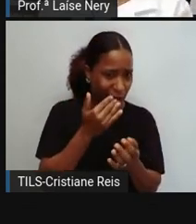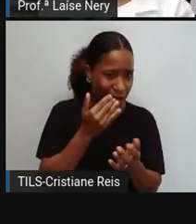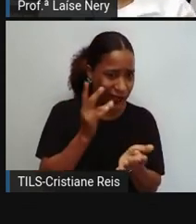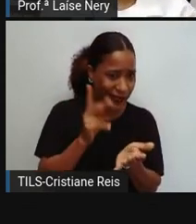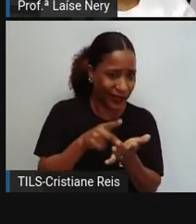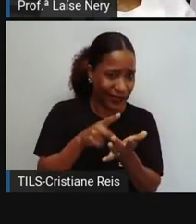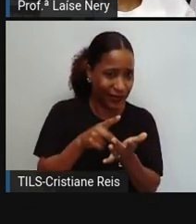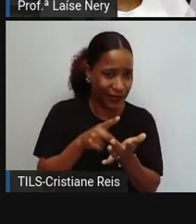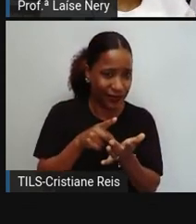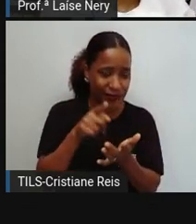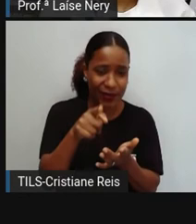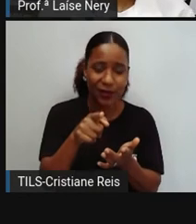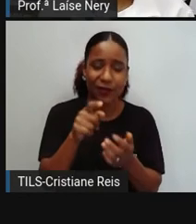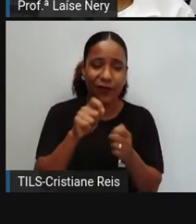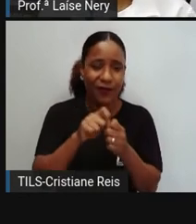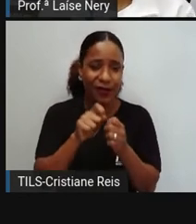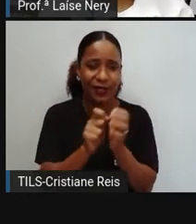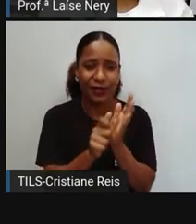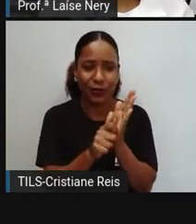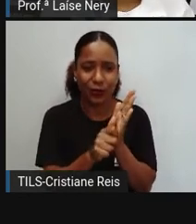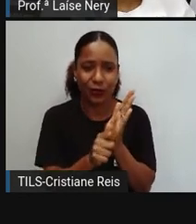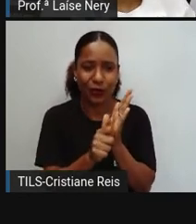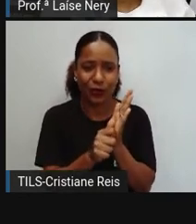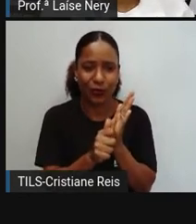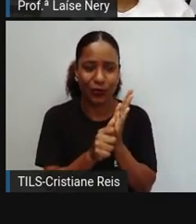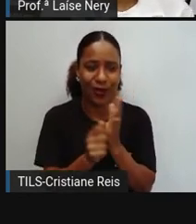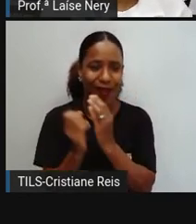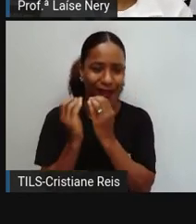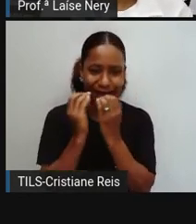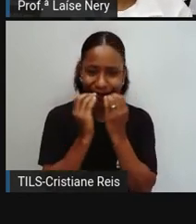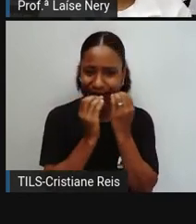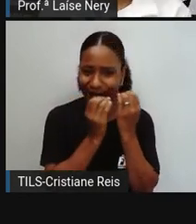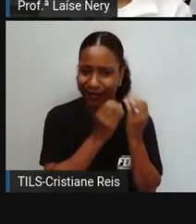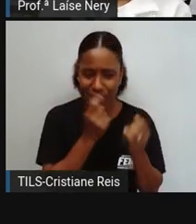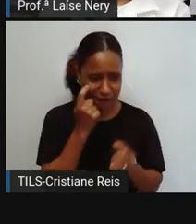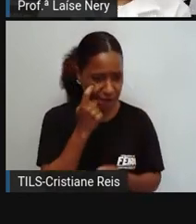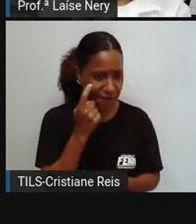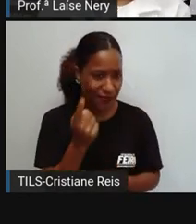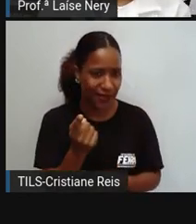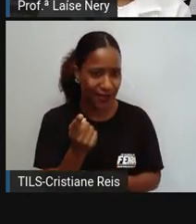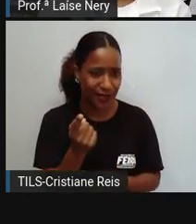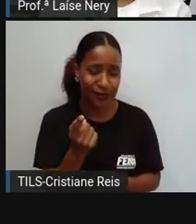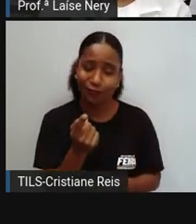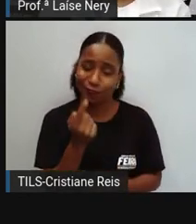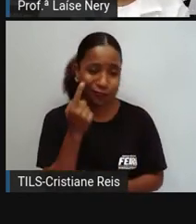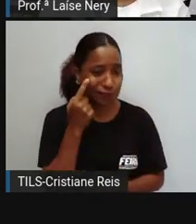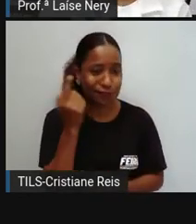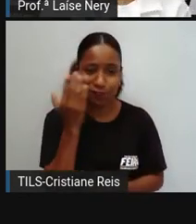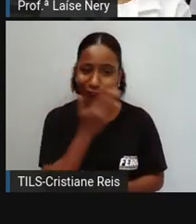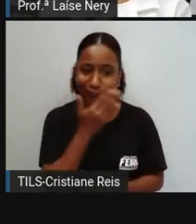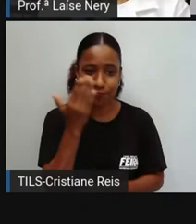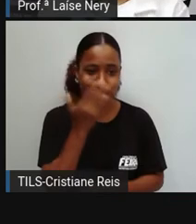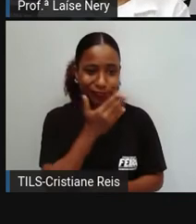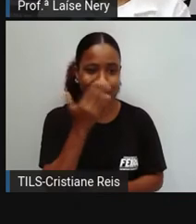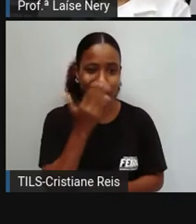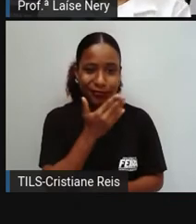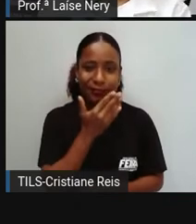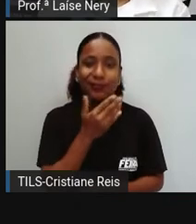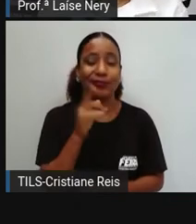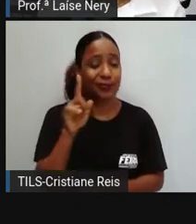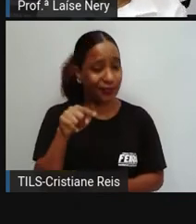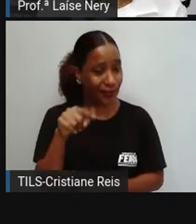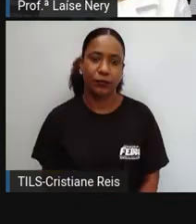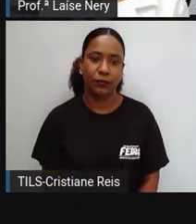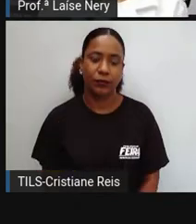Dizem que ele é feito de milho. A gente pode ver o milho ali presente nele? Não, né? Então ele é o que? Ultra